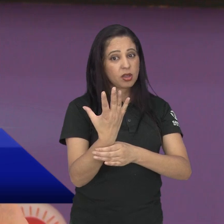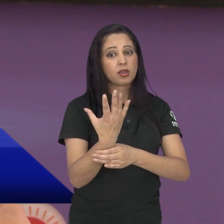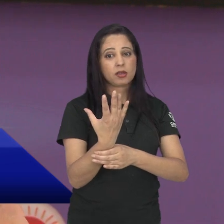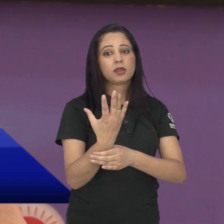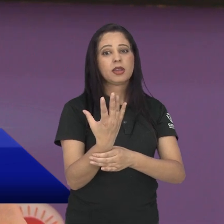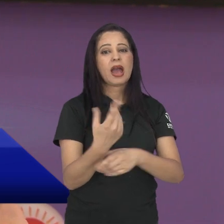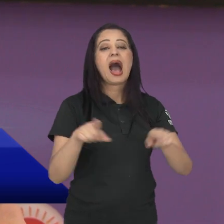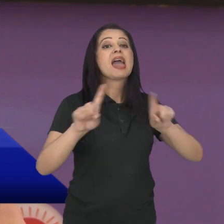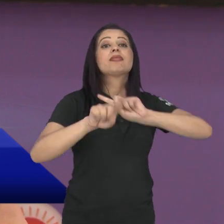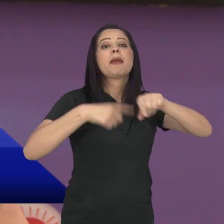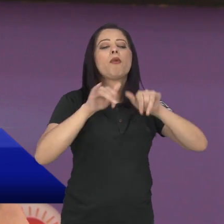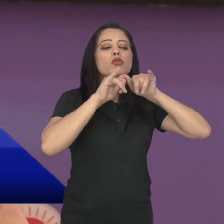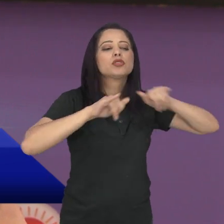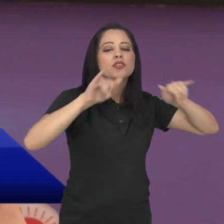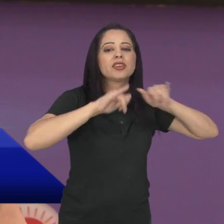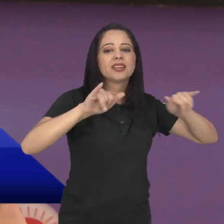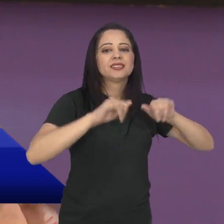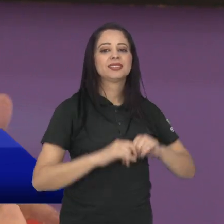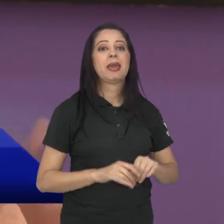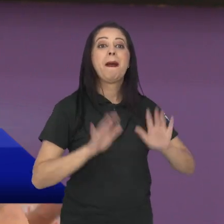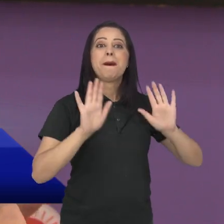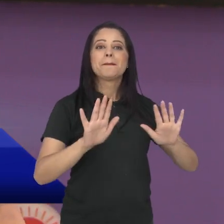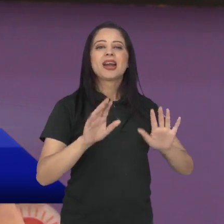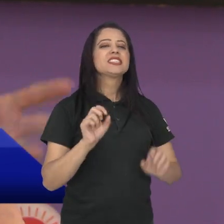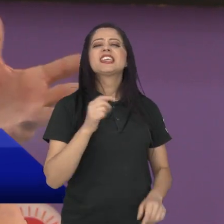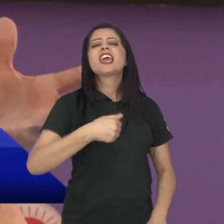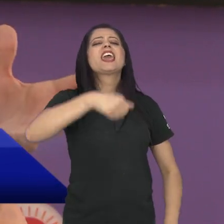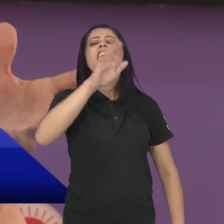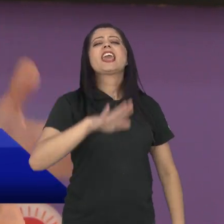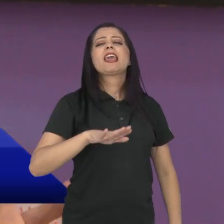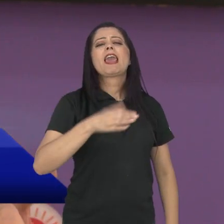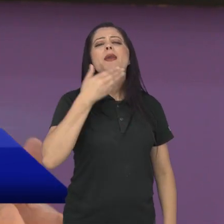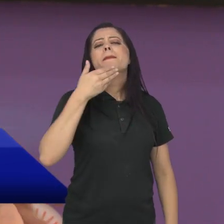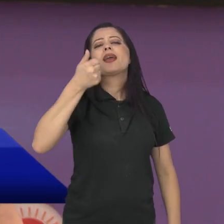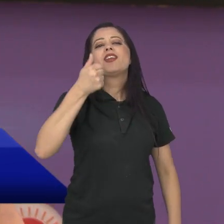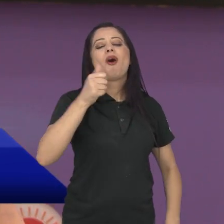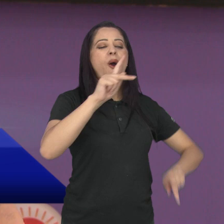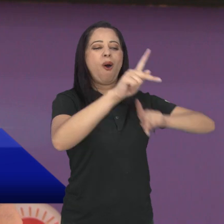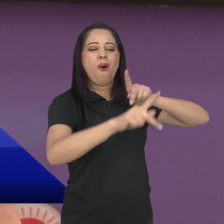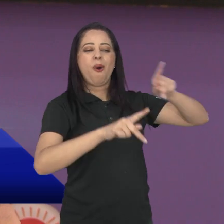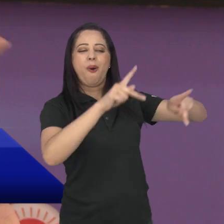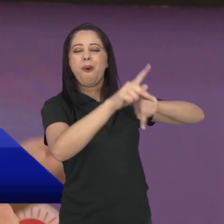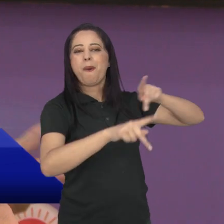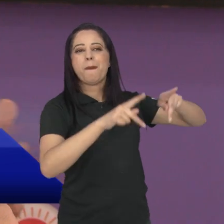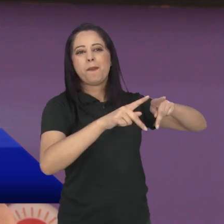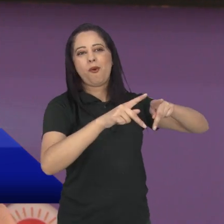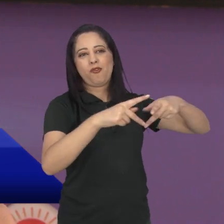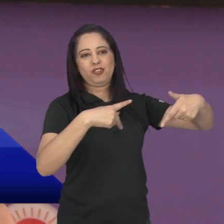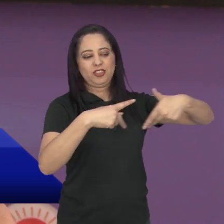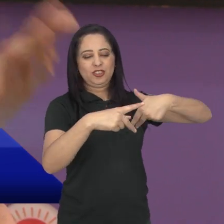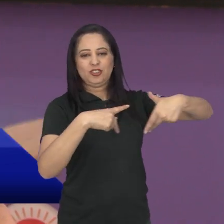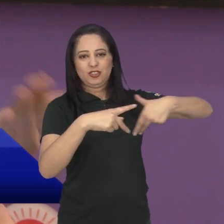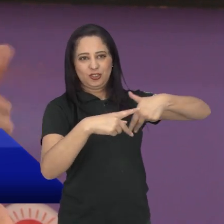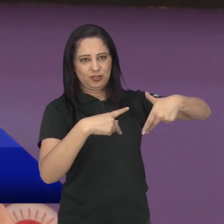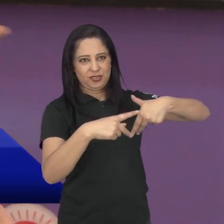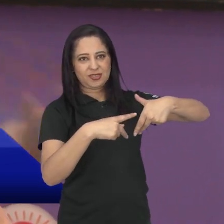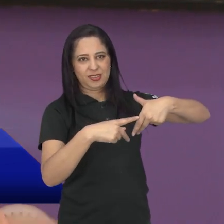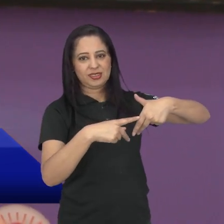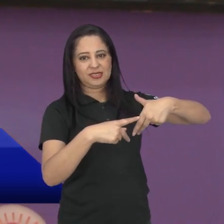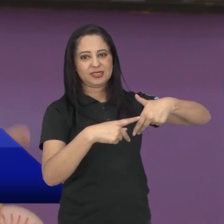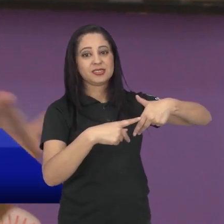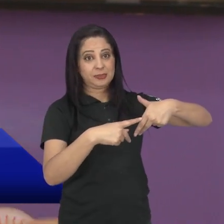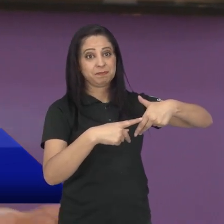para chegar na população. Quem ganha é a população joseense como um todo, porque a